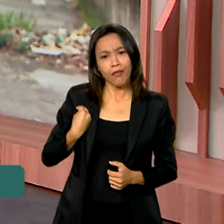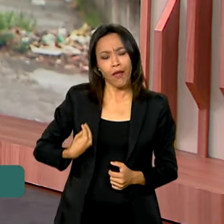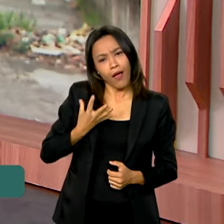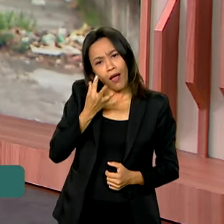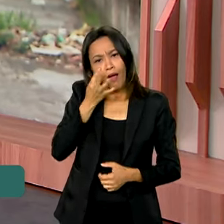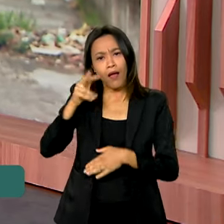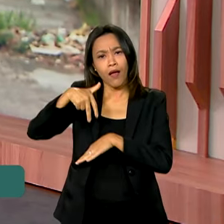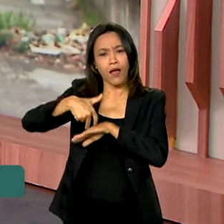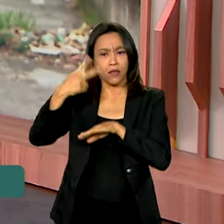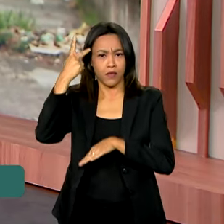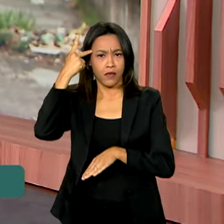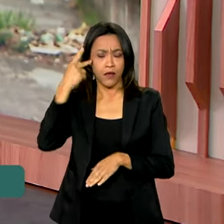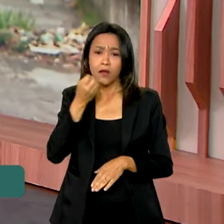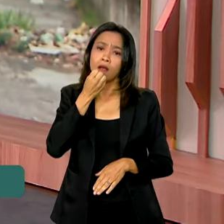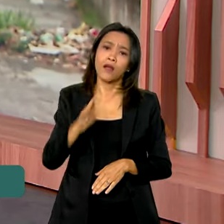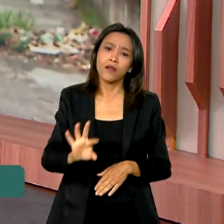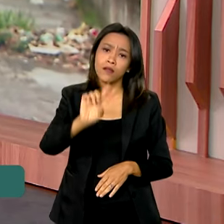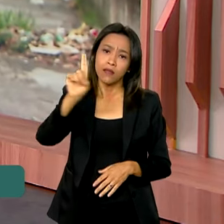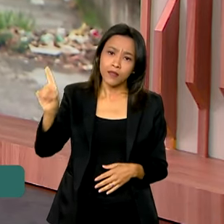São Paulo. Bom dia, Dimas.